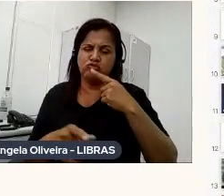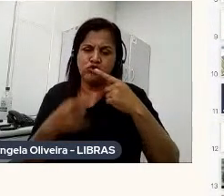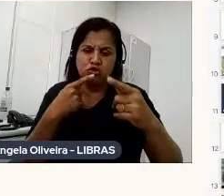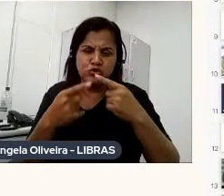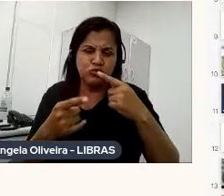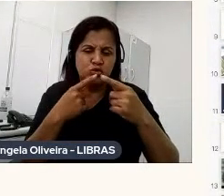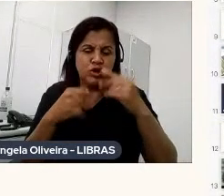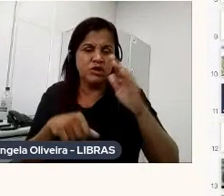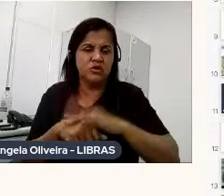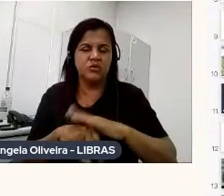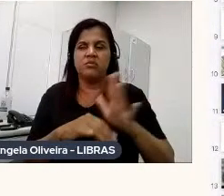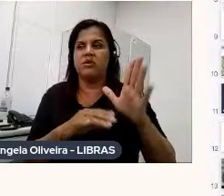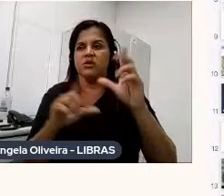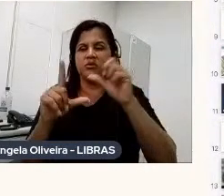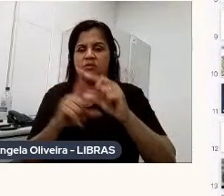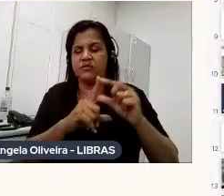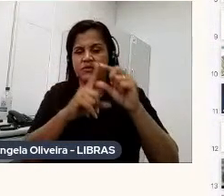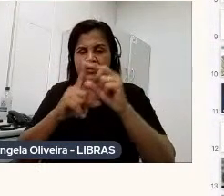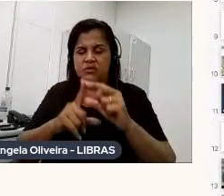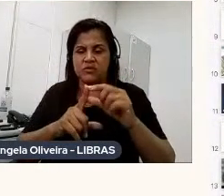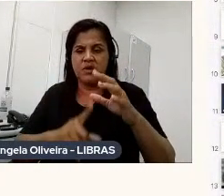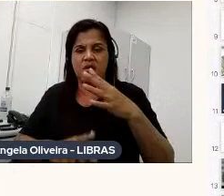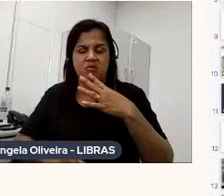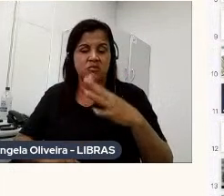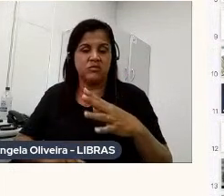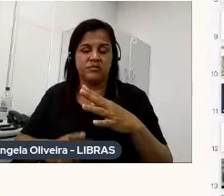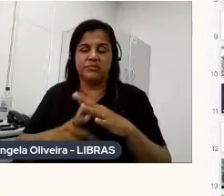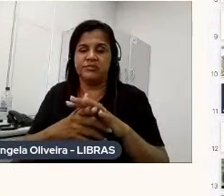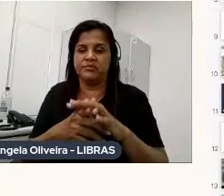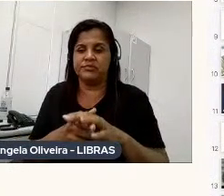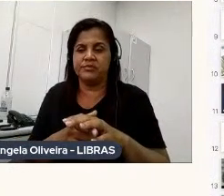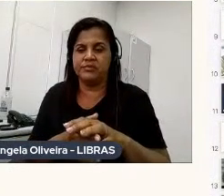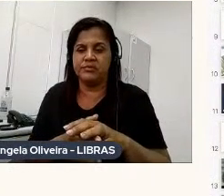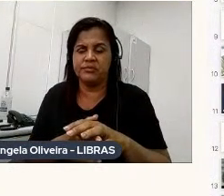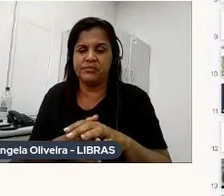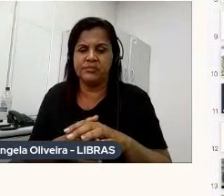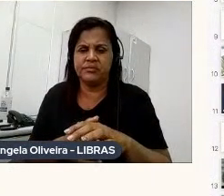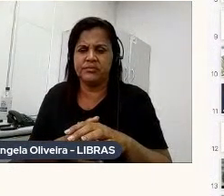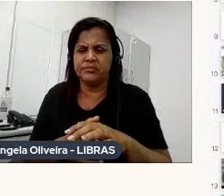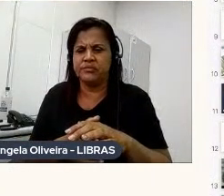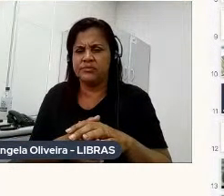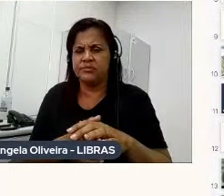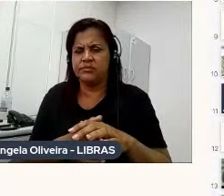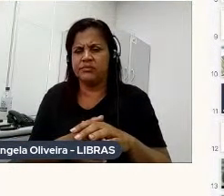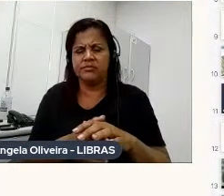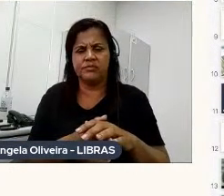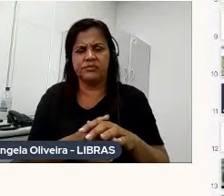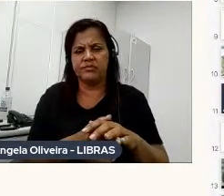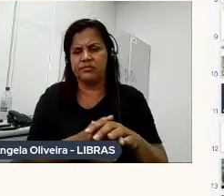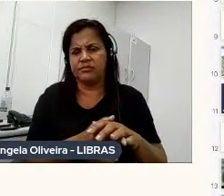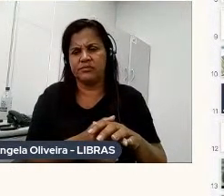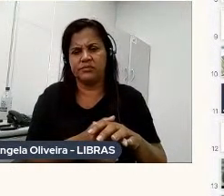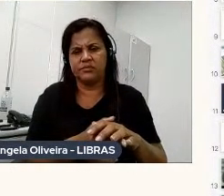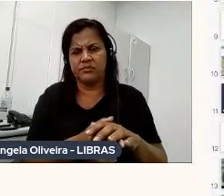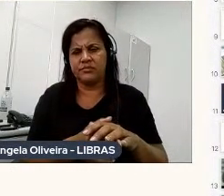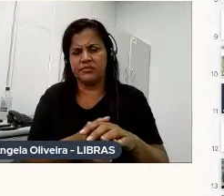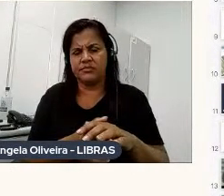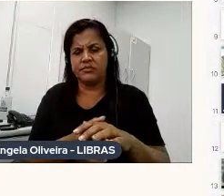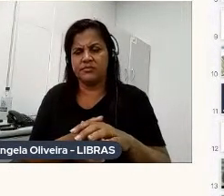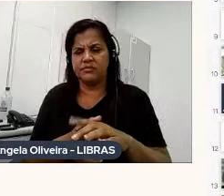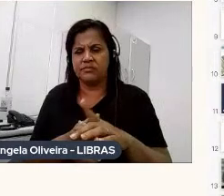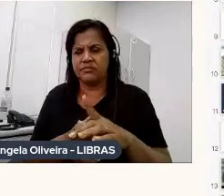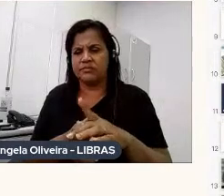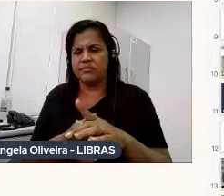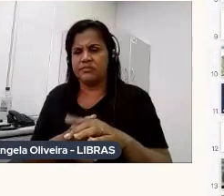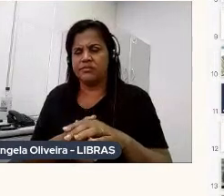com ele mesmo, né, assim, a gente tem, eu vou falar um pouquinho mais, mas a gente tem o Bob Cuspe ali como um alter ego do próprio autor, né, e ele